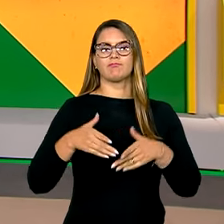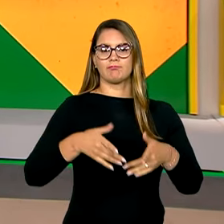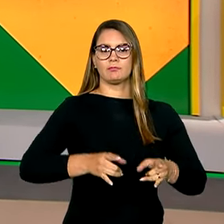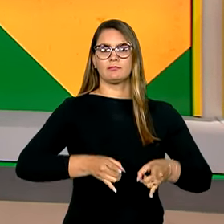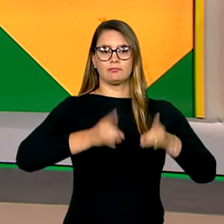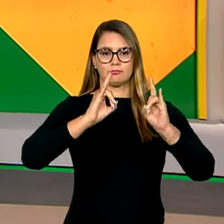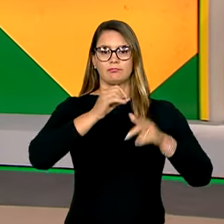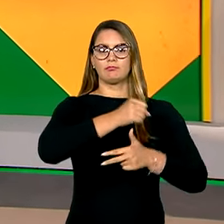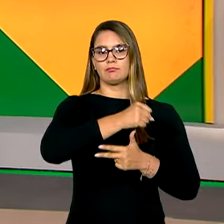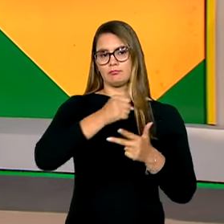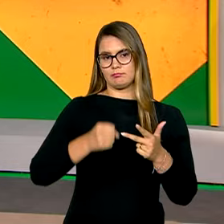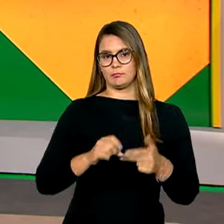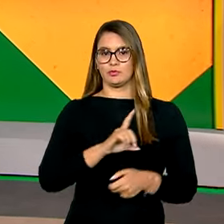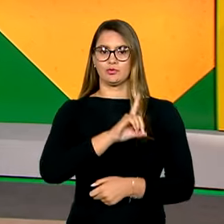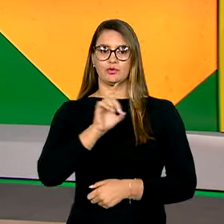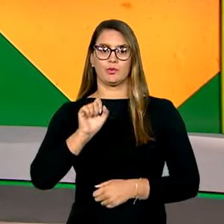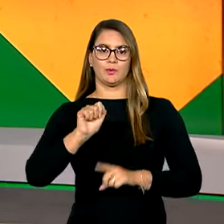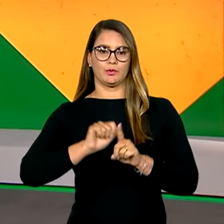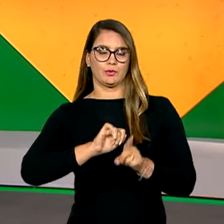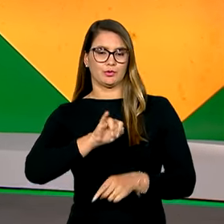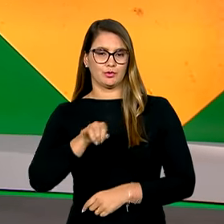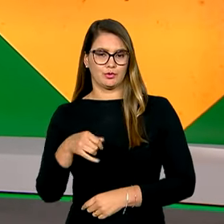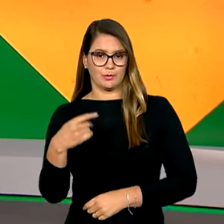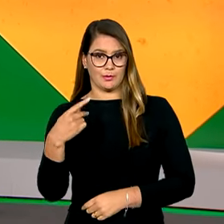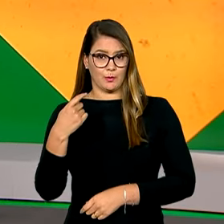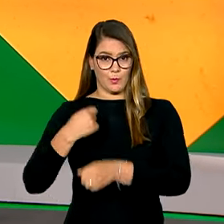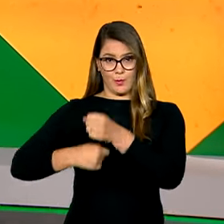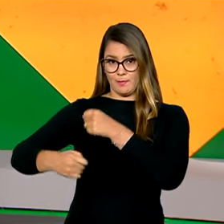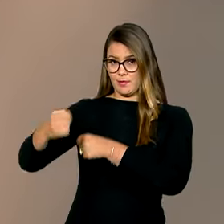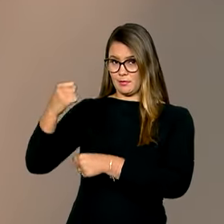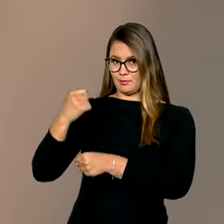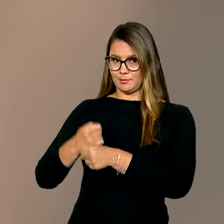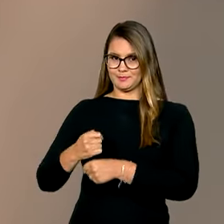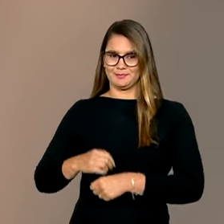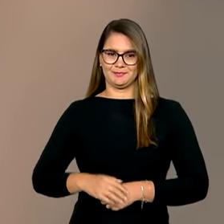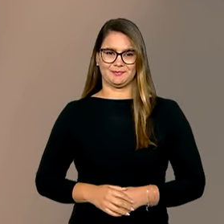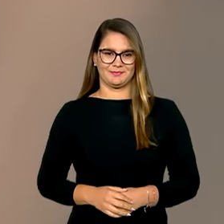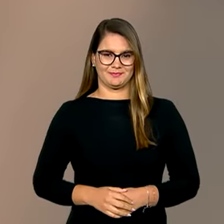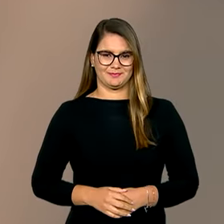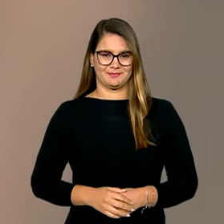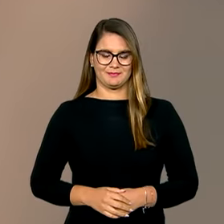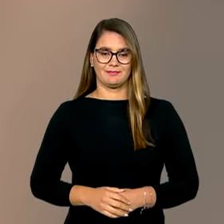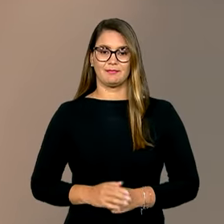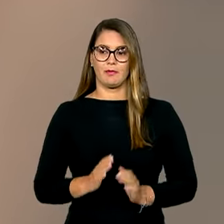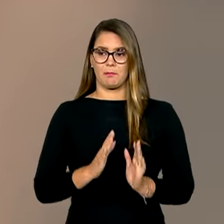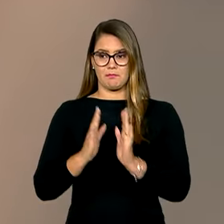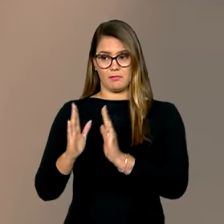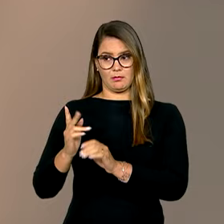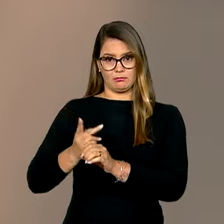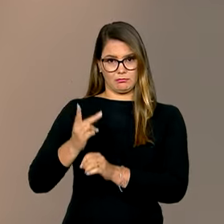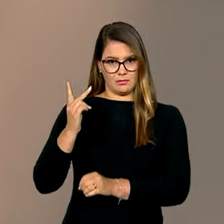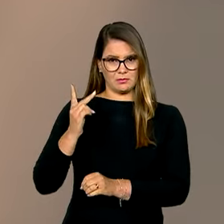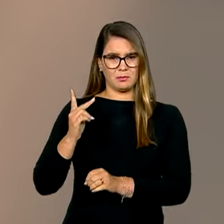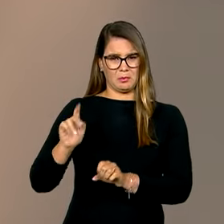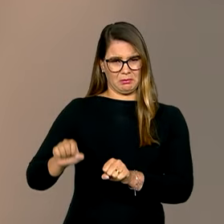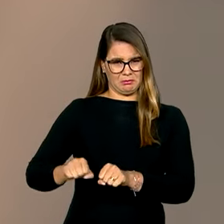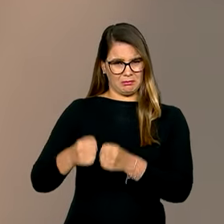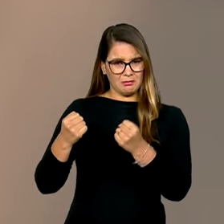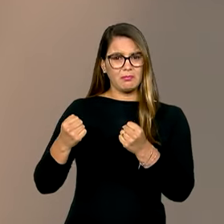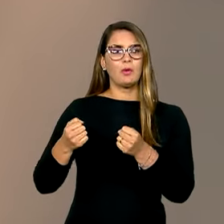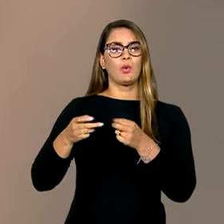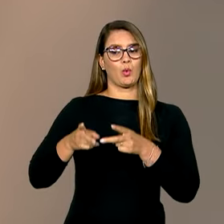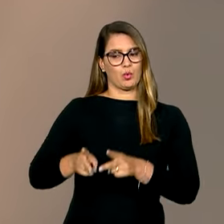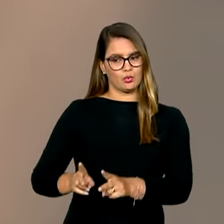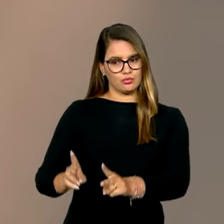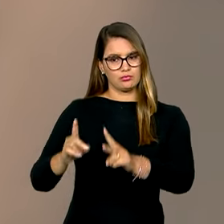às sedes dos três poderes em 8 de janeiro do ano passado. Parte do patrimônio histórico danificado segue